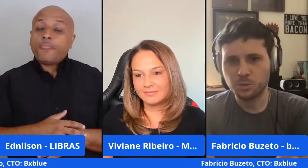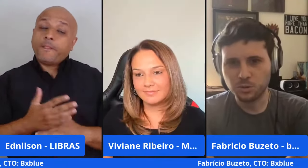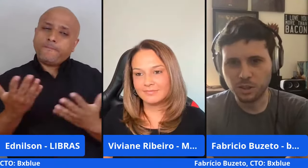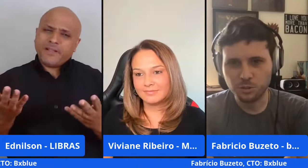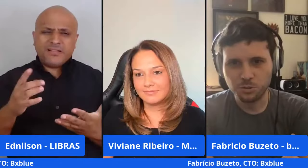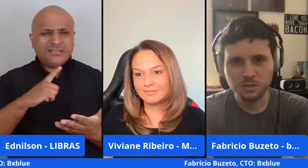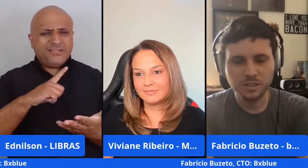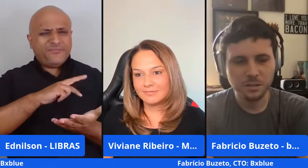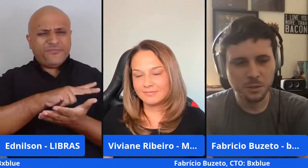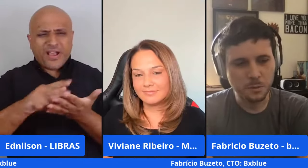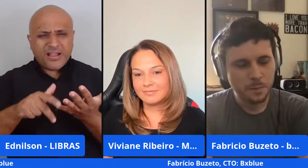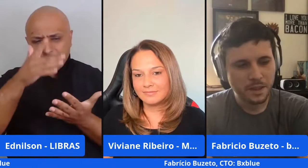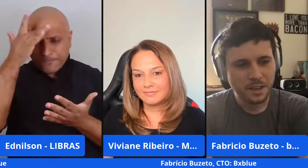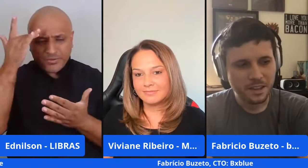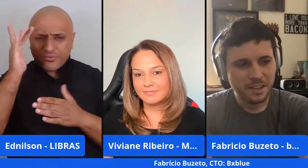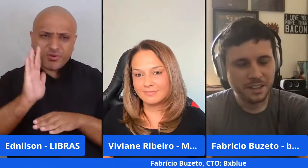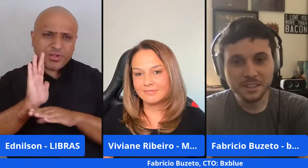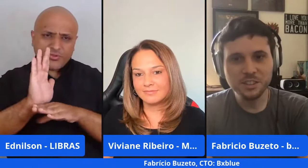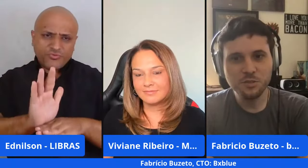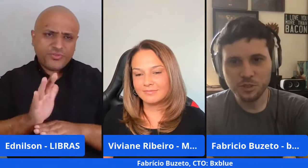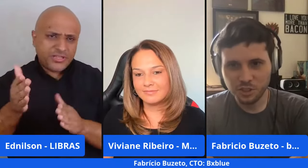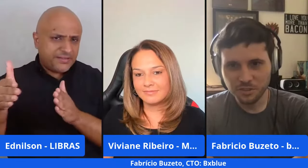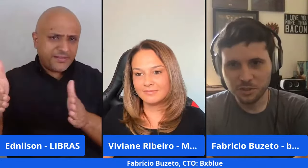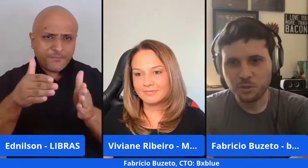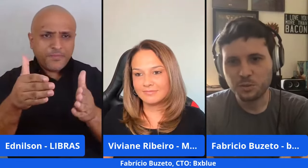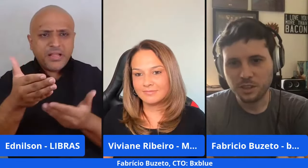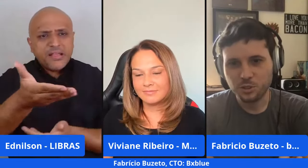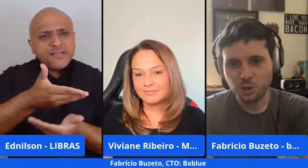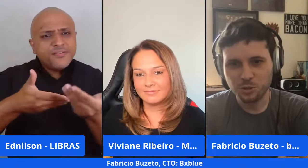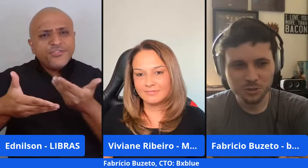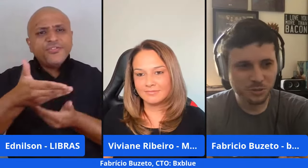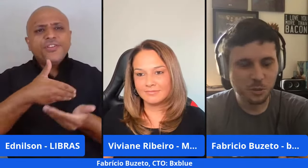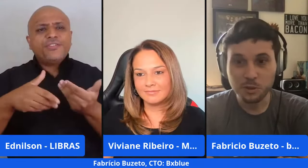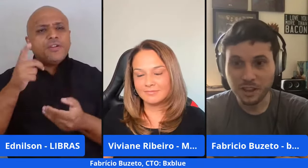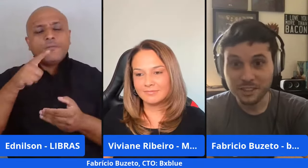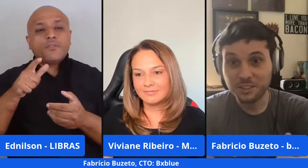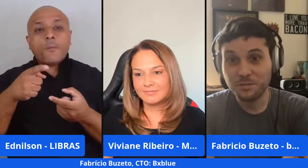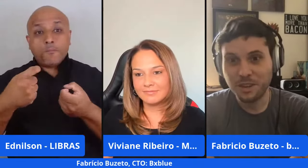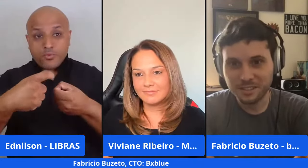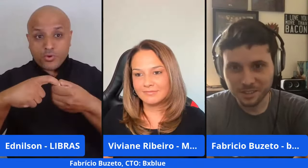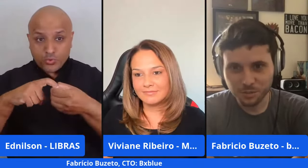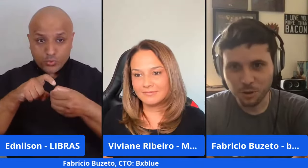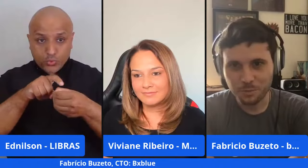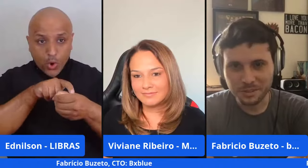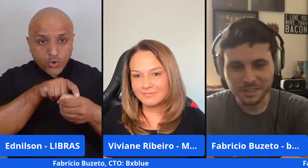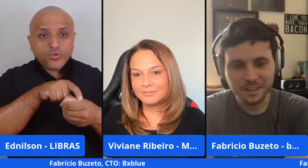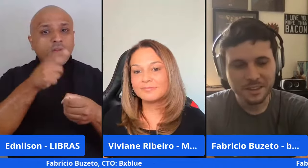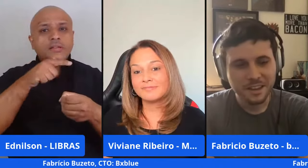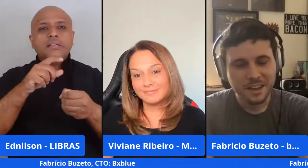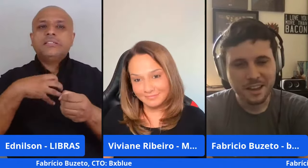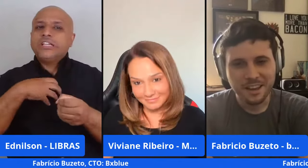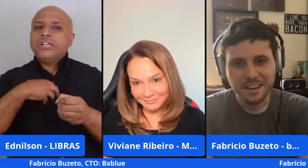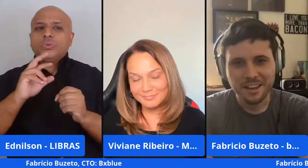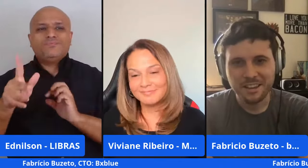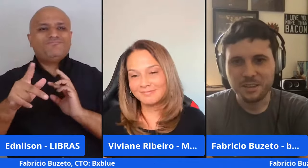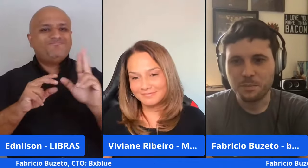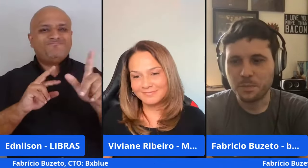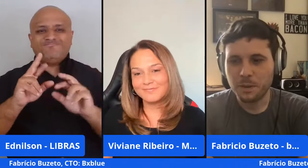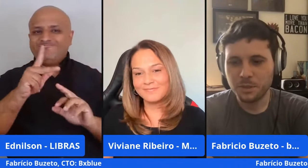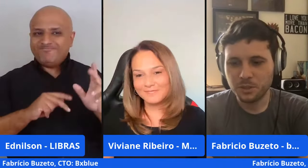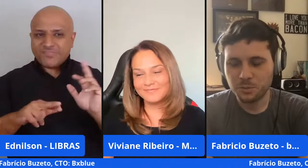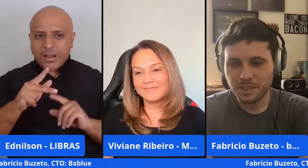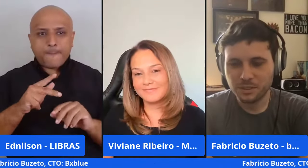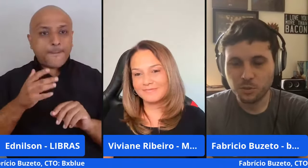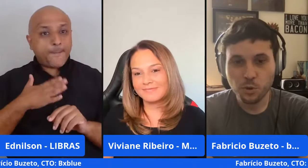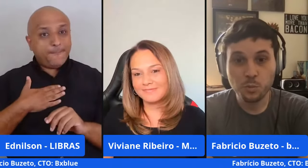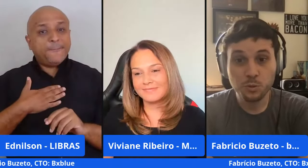diversas pessoas que ajudam nesse caminho. E nesse dividir você vai buscar sócios você pode errar de diversas formas, né? E